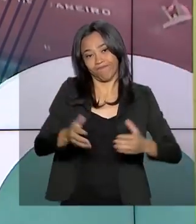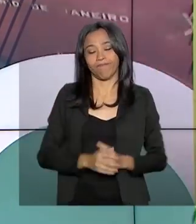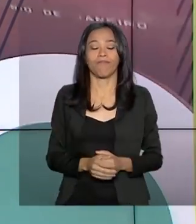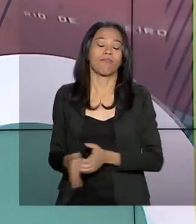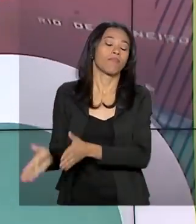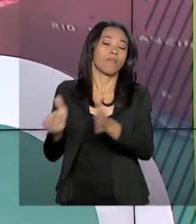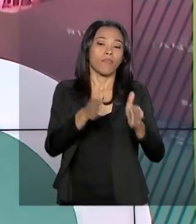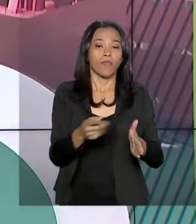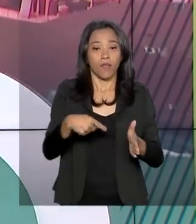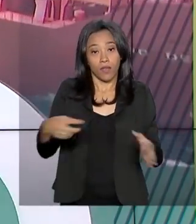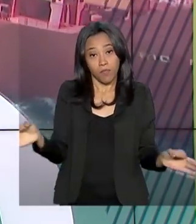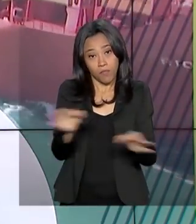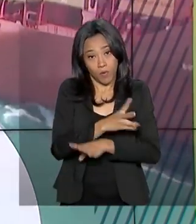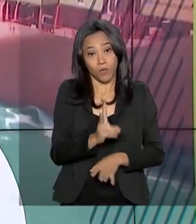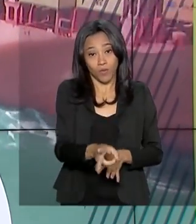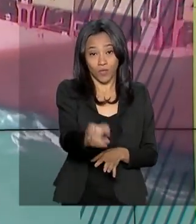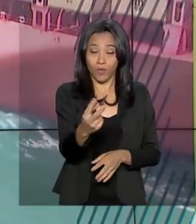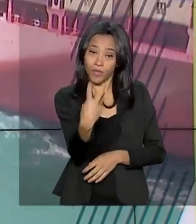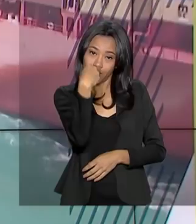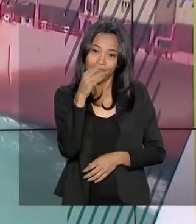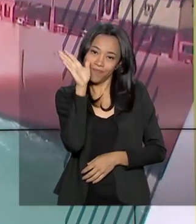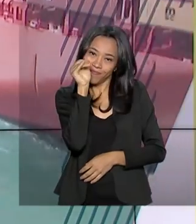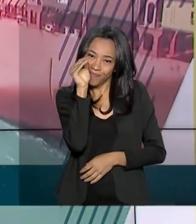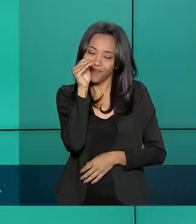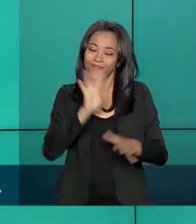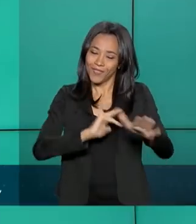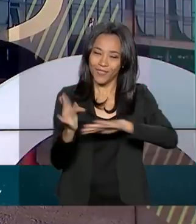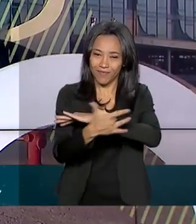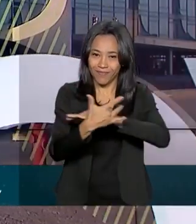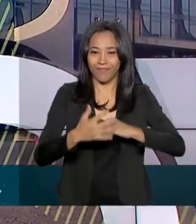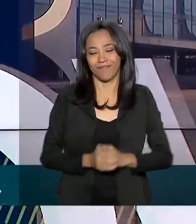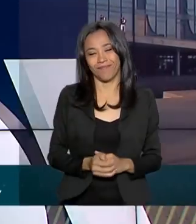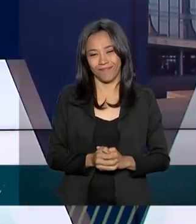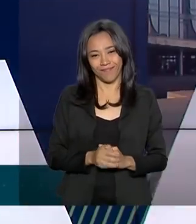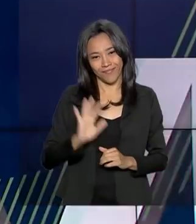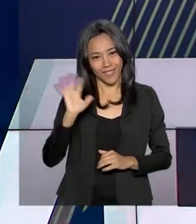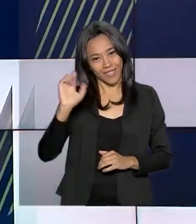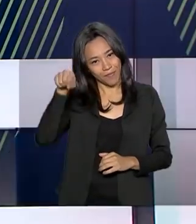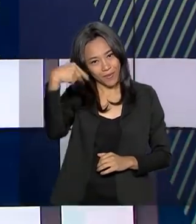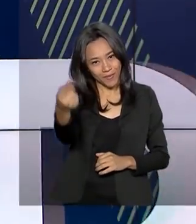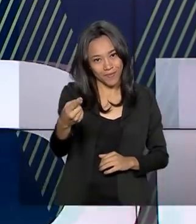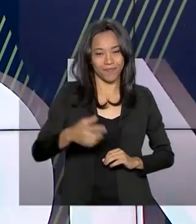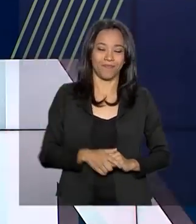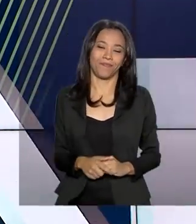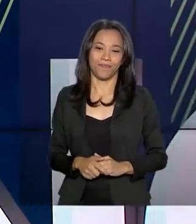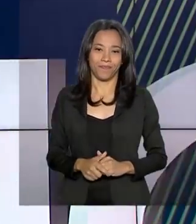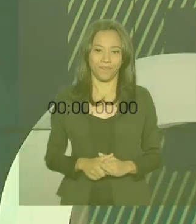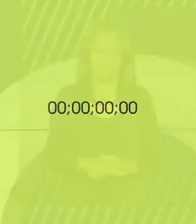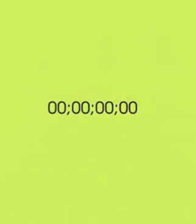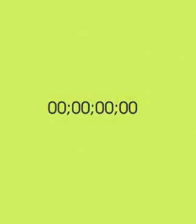agora fica por aqui. Continue nos acompanhando também pelas redes sociais. Até a próxima edição.